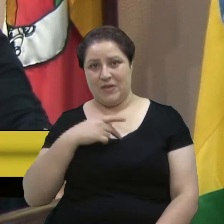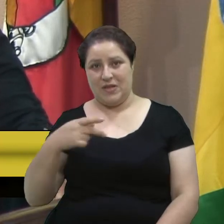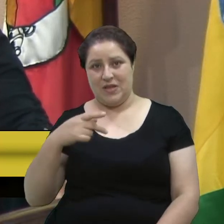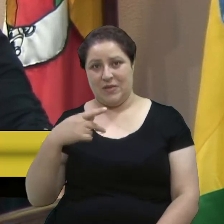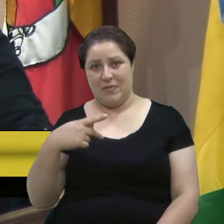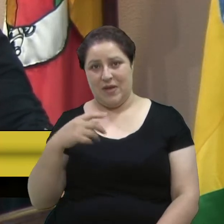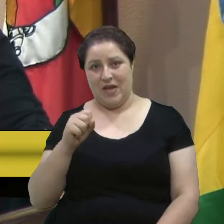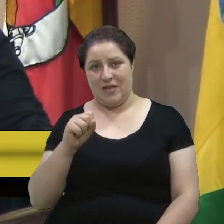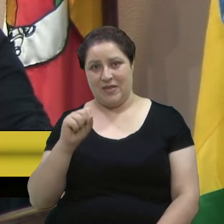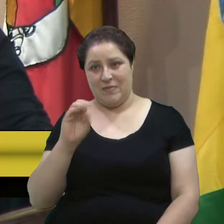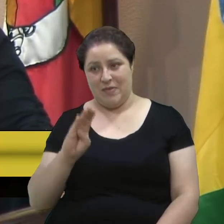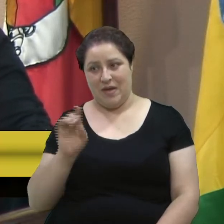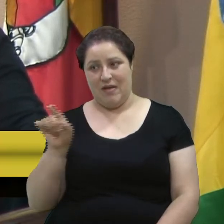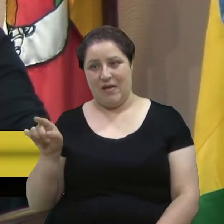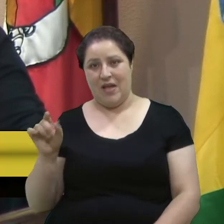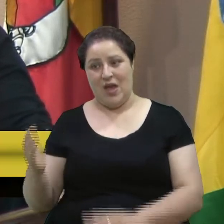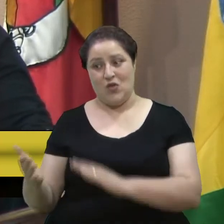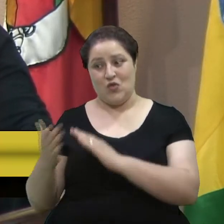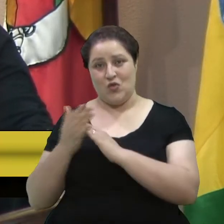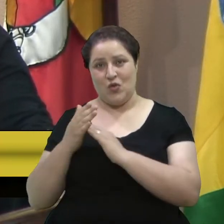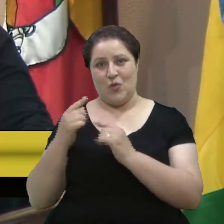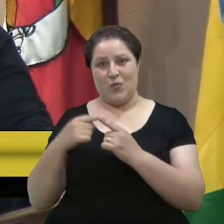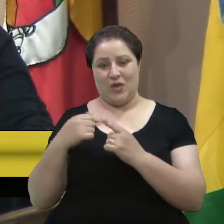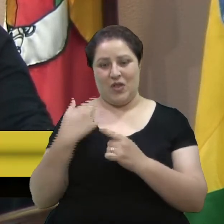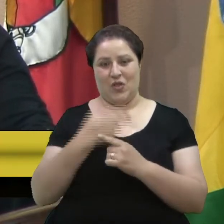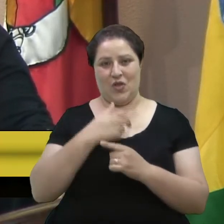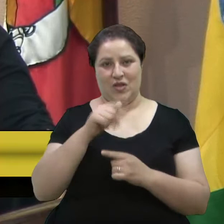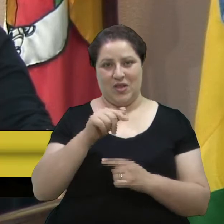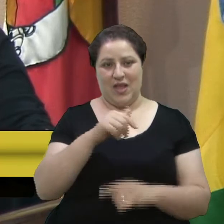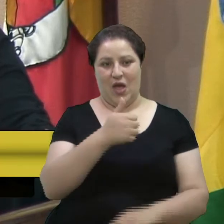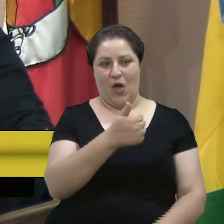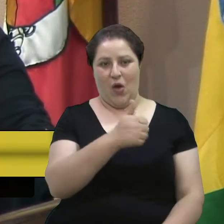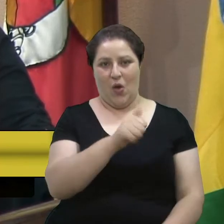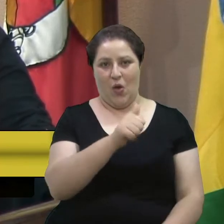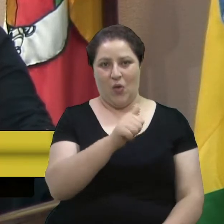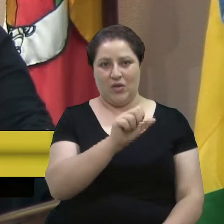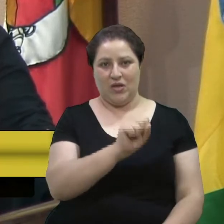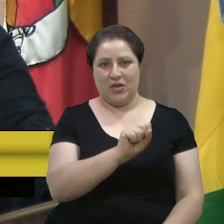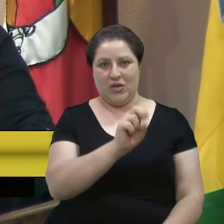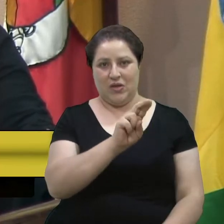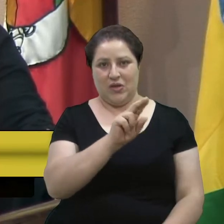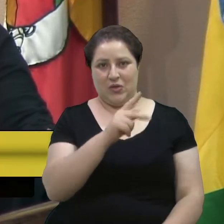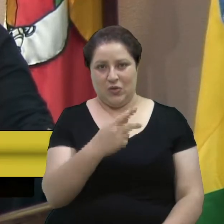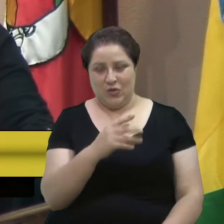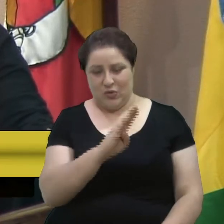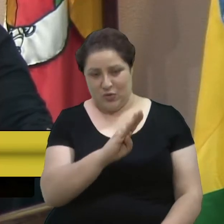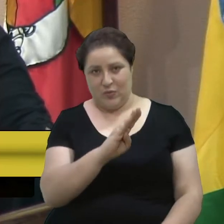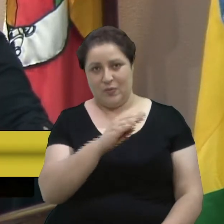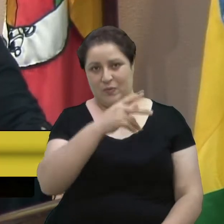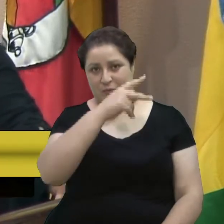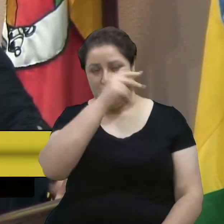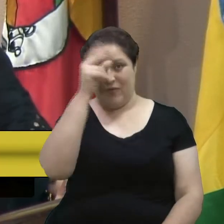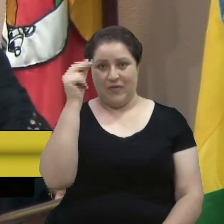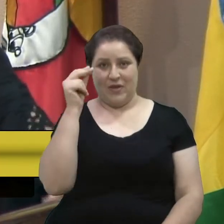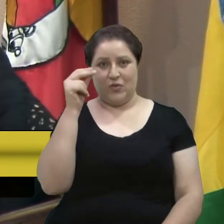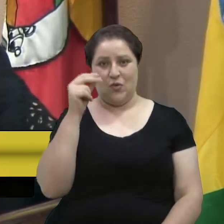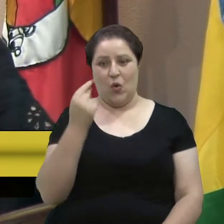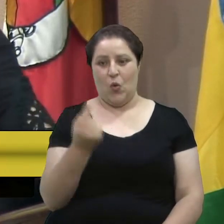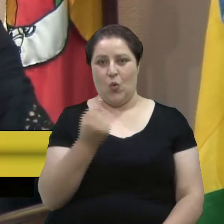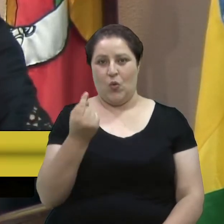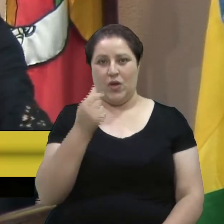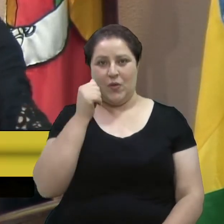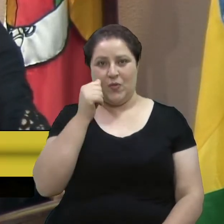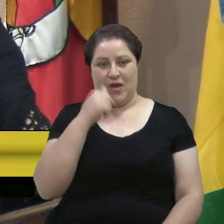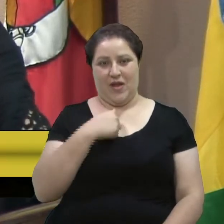porque nós éramos em 11 subprefeitos, né, e a única mulher era eu. E eu tenho certeza